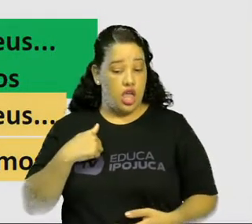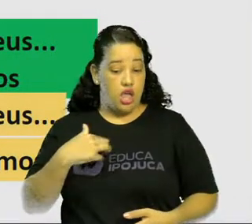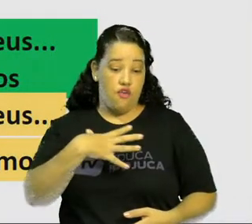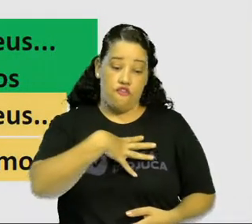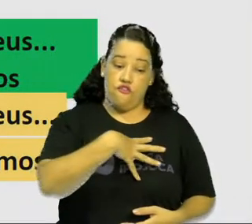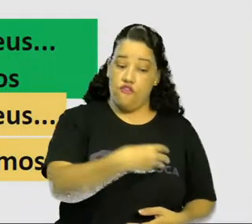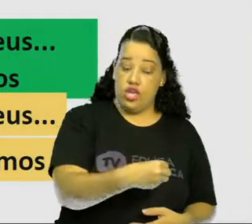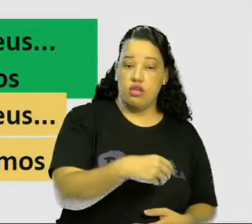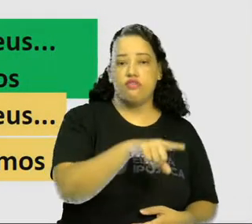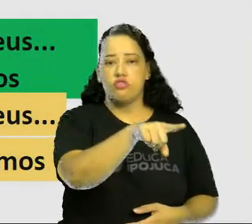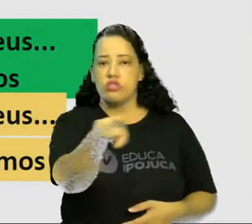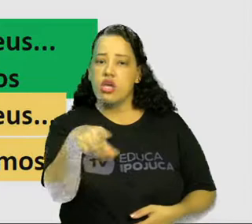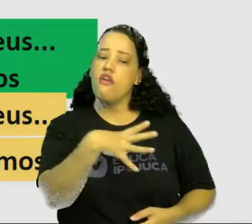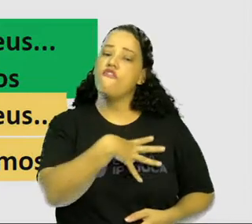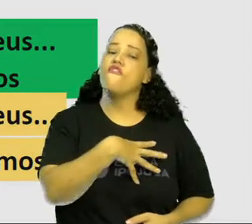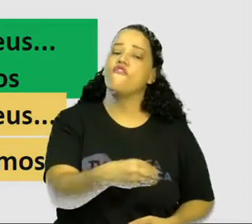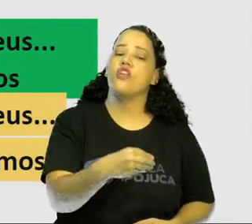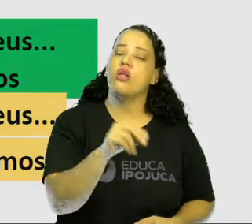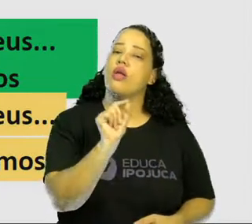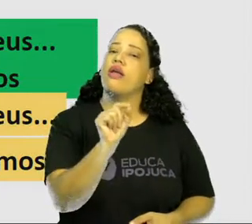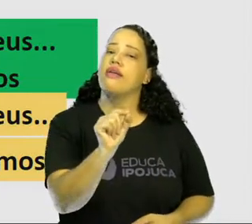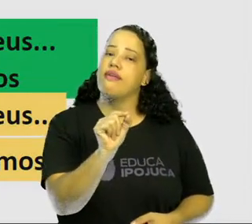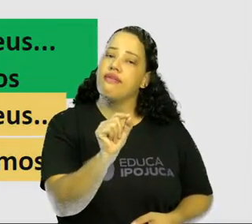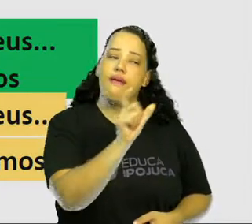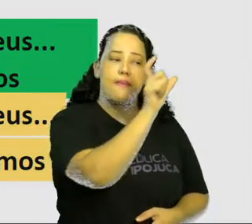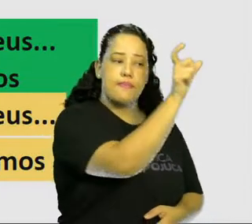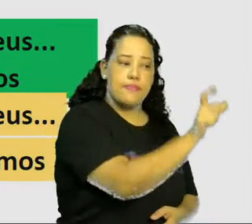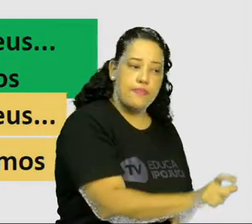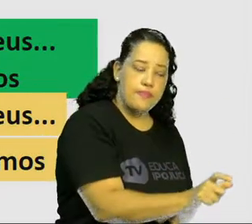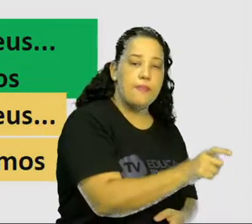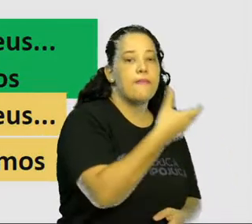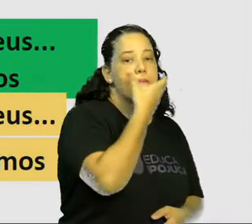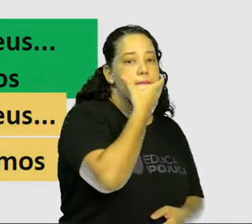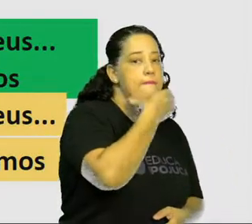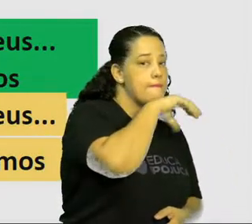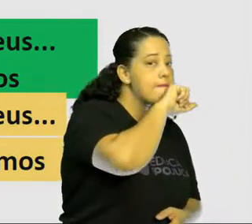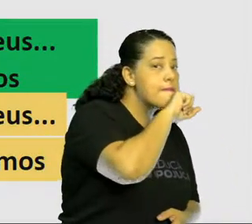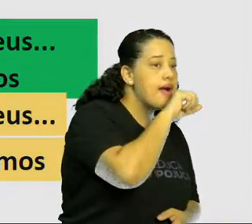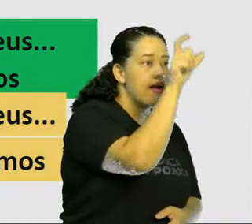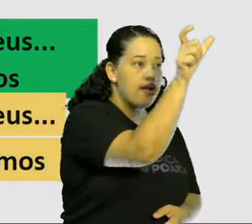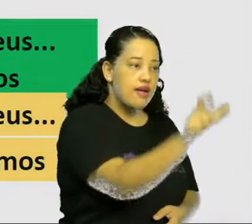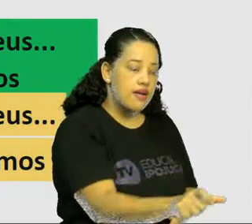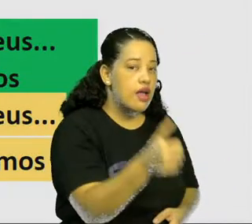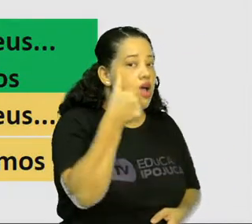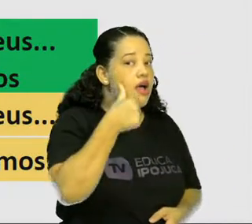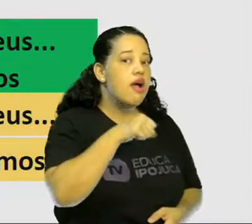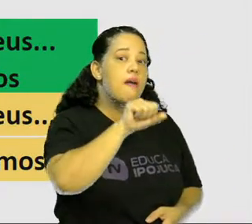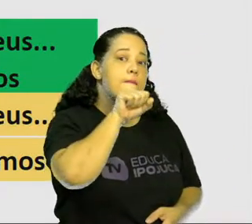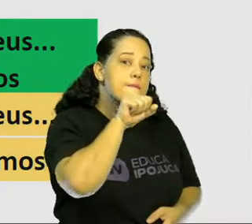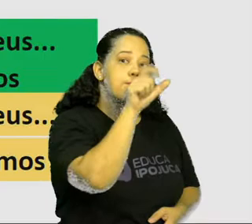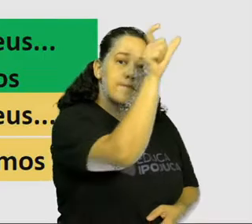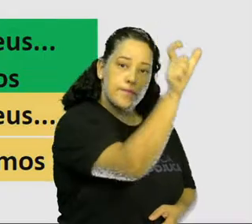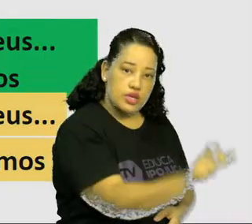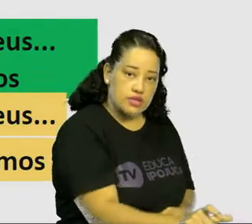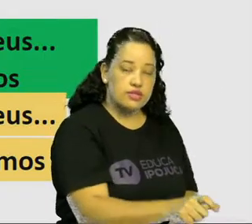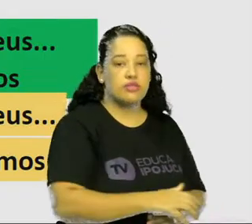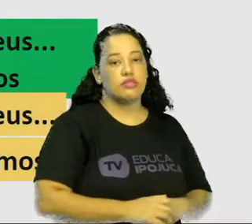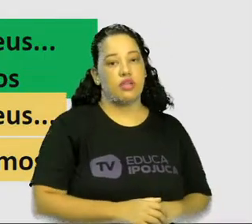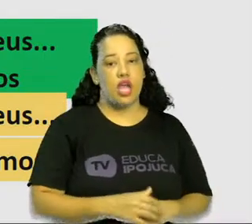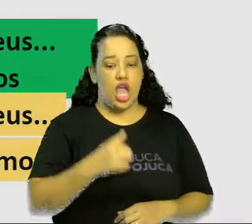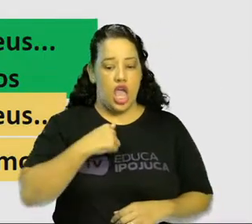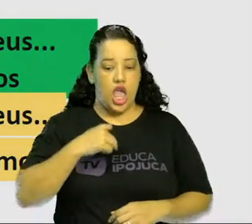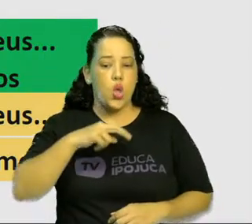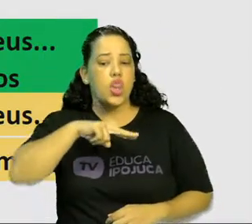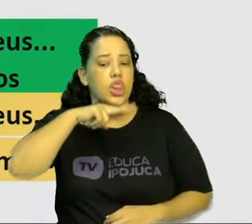vocês são filhos de quem? De seus pais, eu sou neta ou neto de